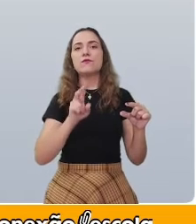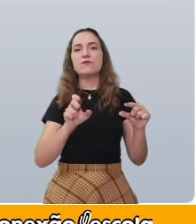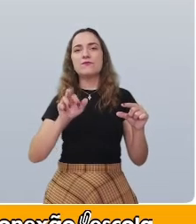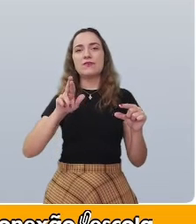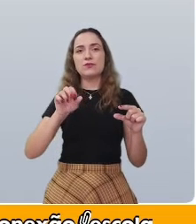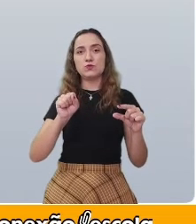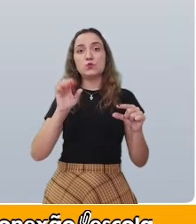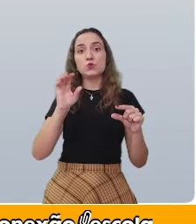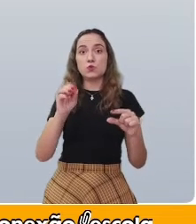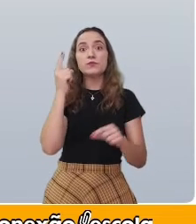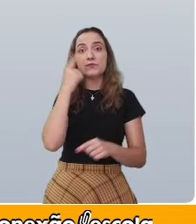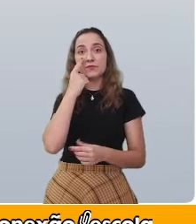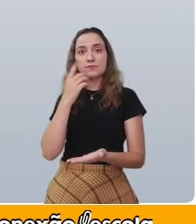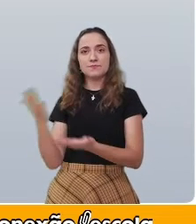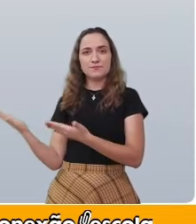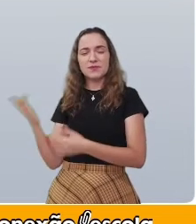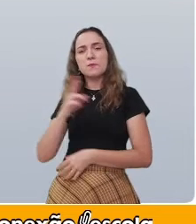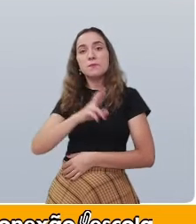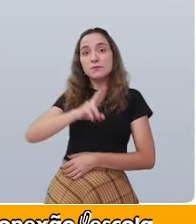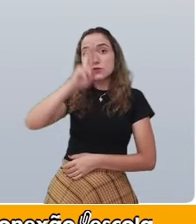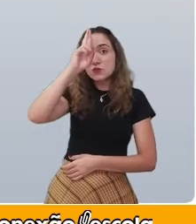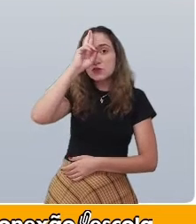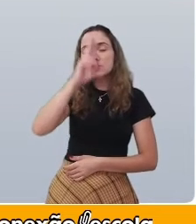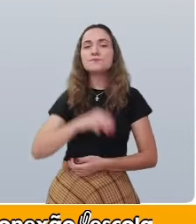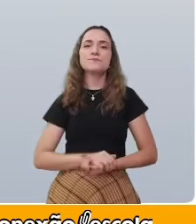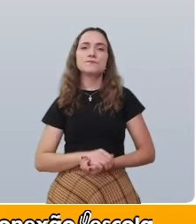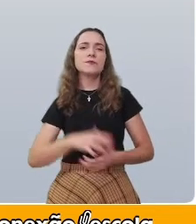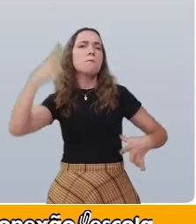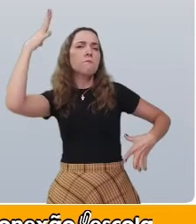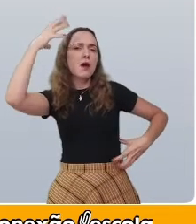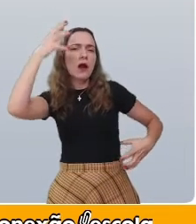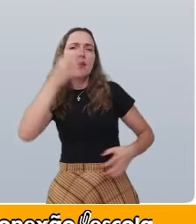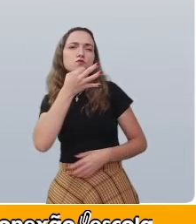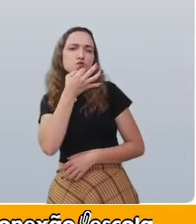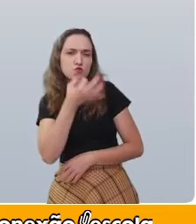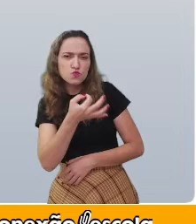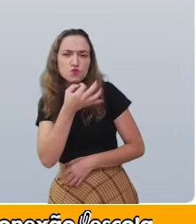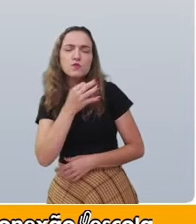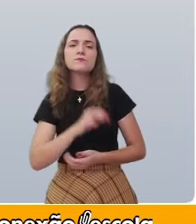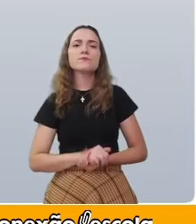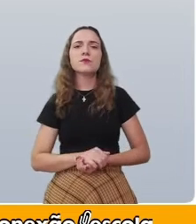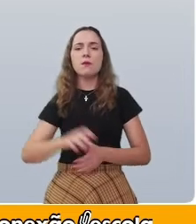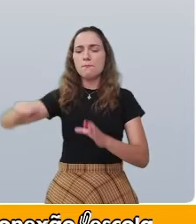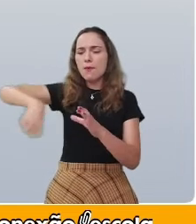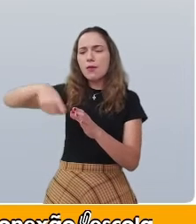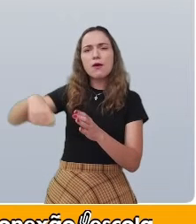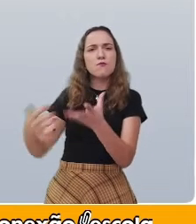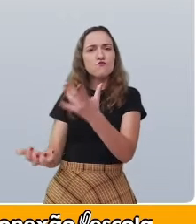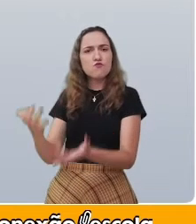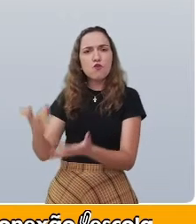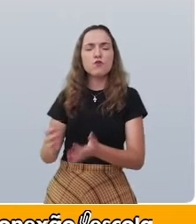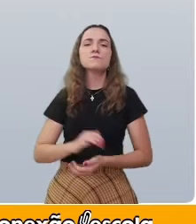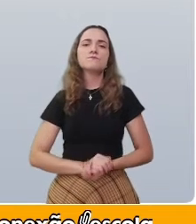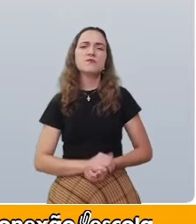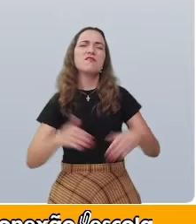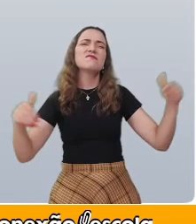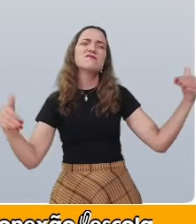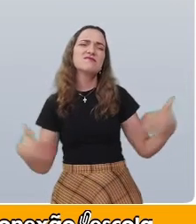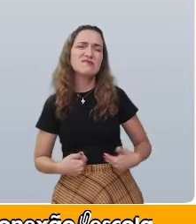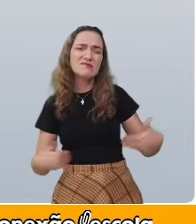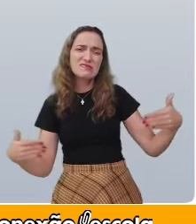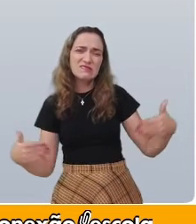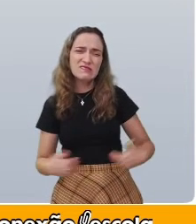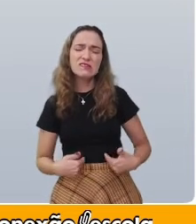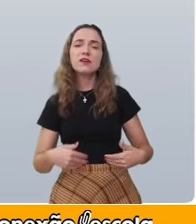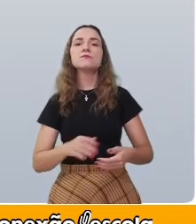Vejam só. Meio dia. Macaca subia. Panela no fogo. Barriga vazia.